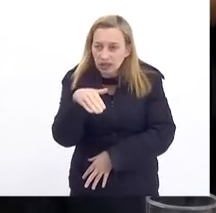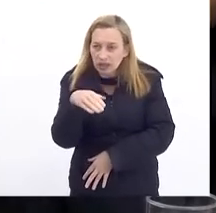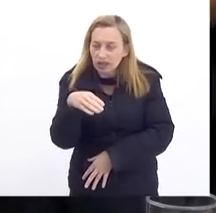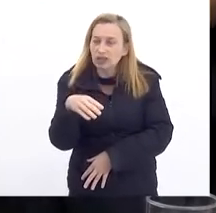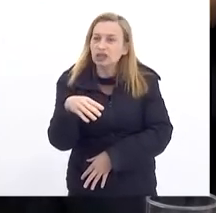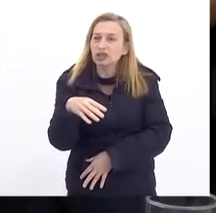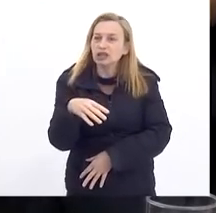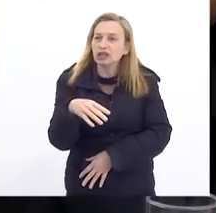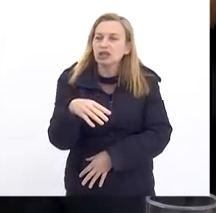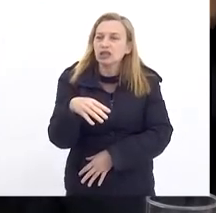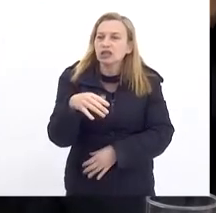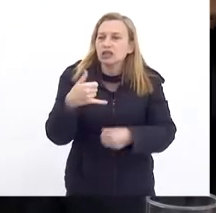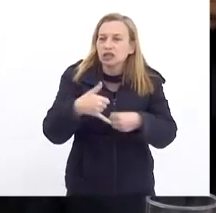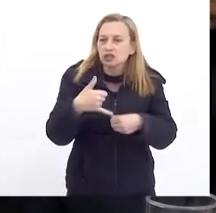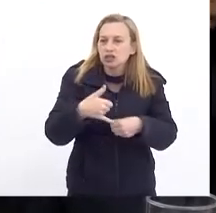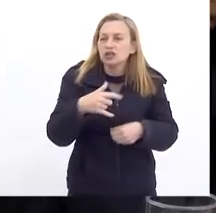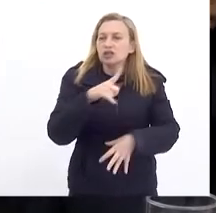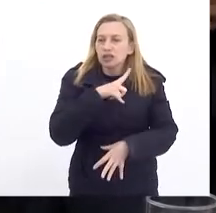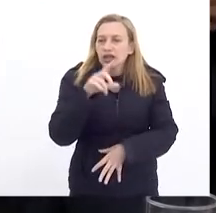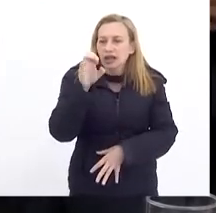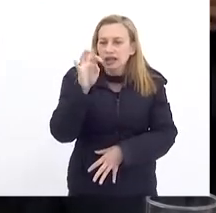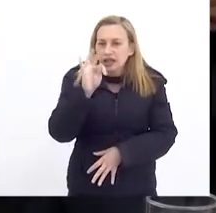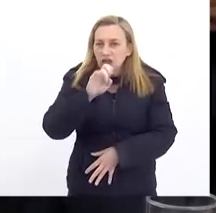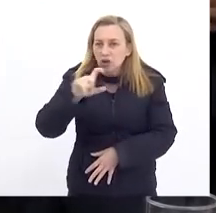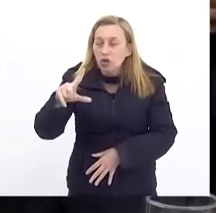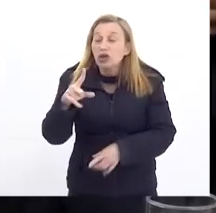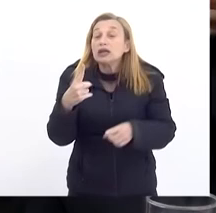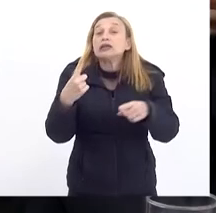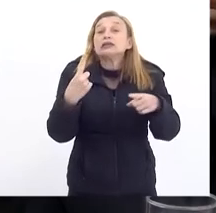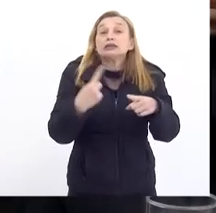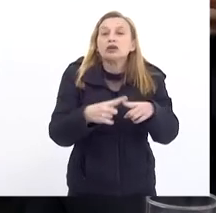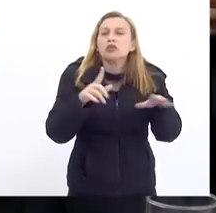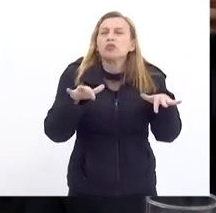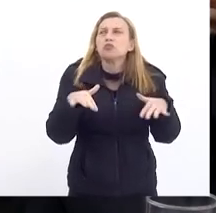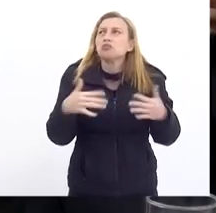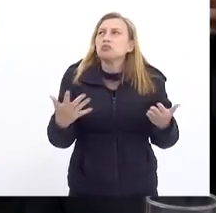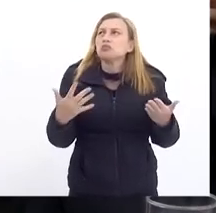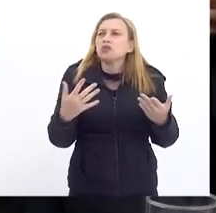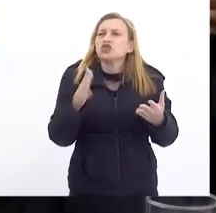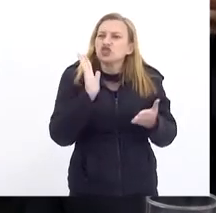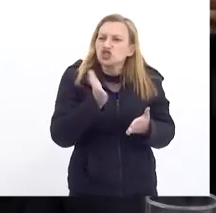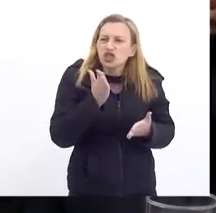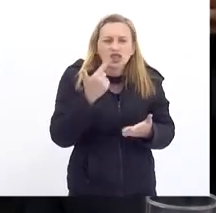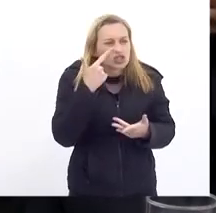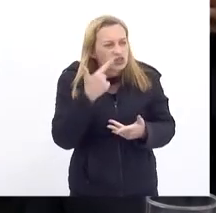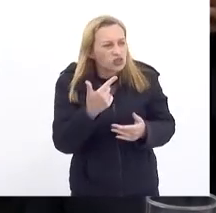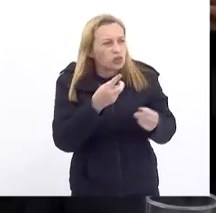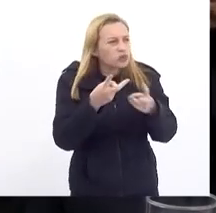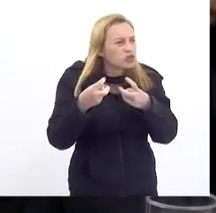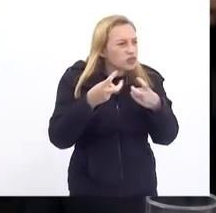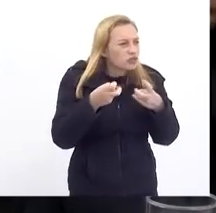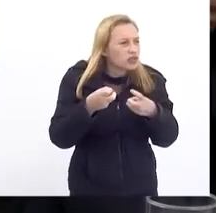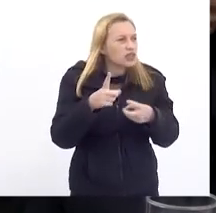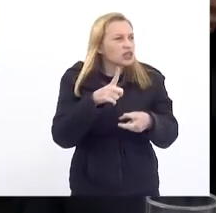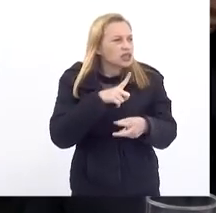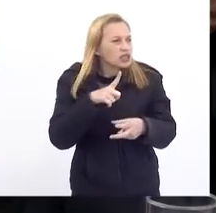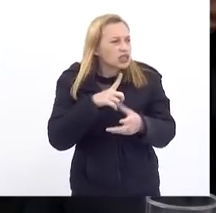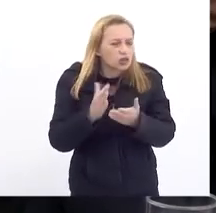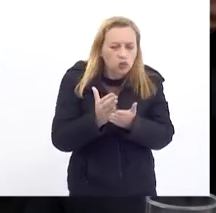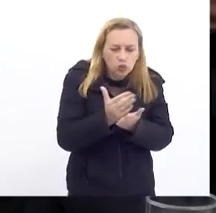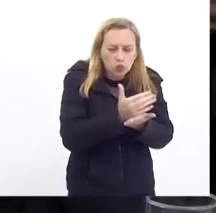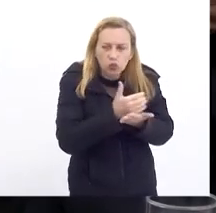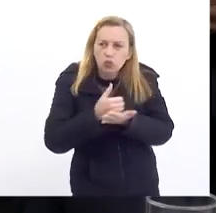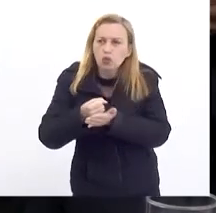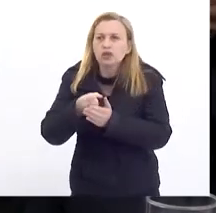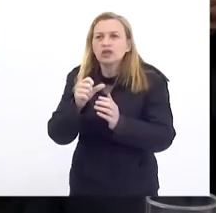Abastecemos Hoje Ela tem O etanol Então por que não Já que já Identificamos isso E que existe Uma renúncia De arrecadação